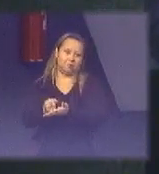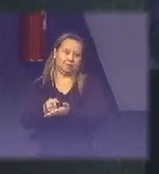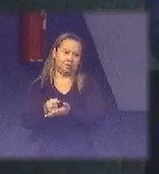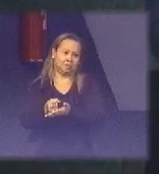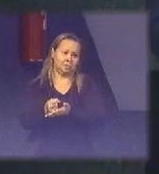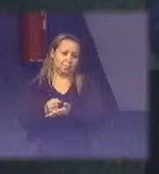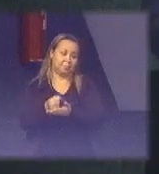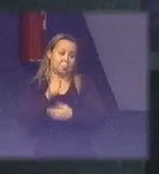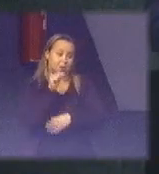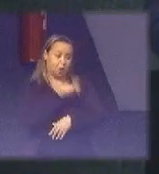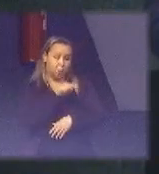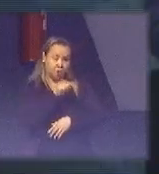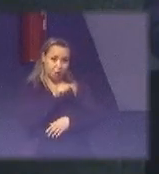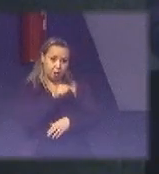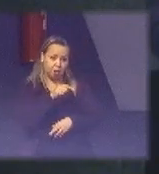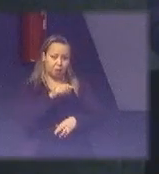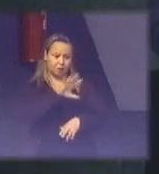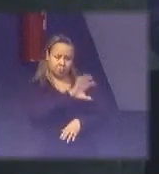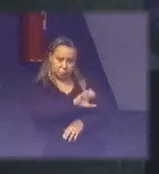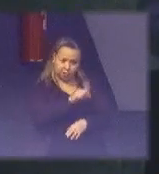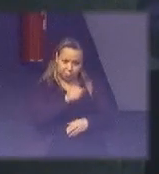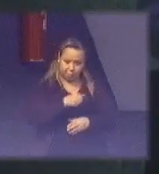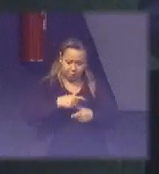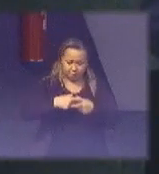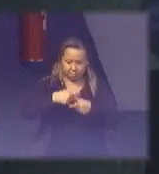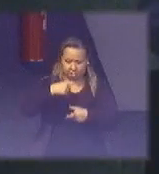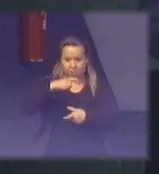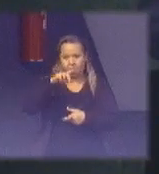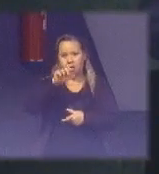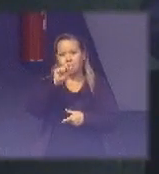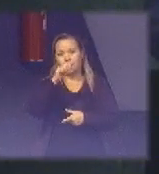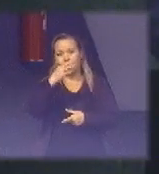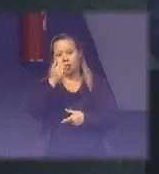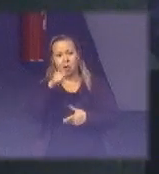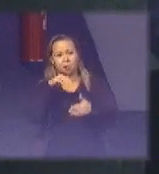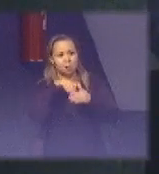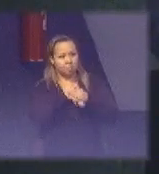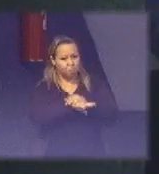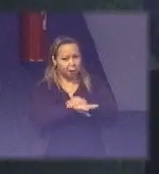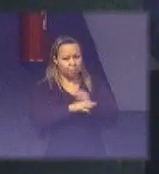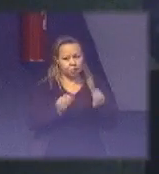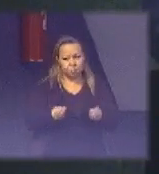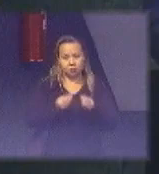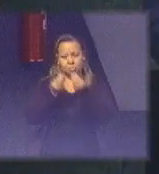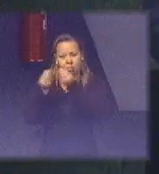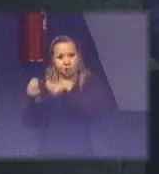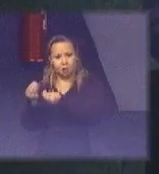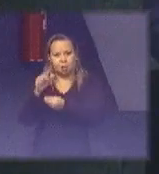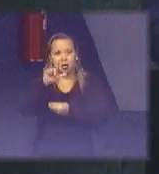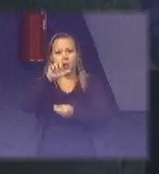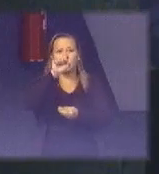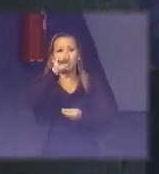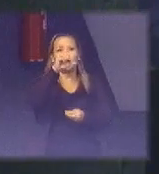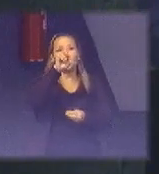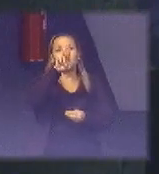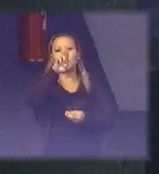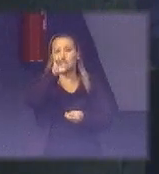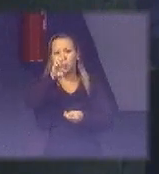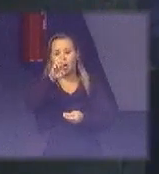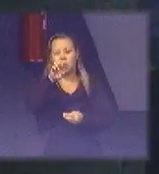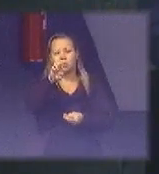eles recolhem a lata, tiram o lacre, guardam e depois entregam e encaminham para a ONG. Então,